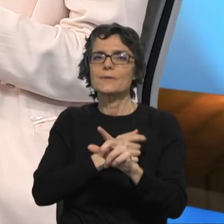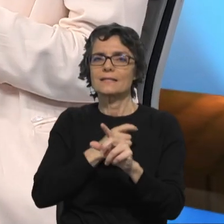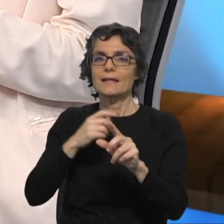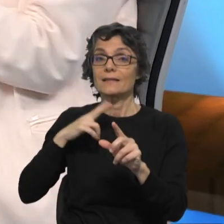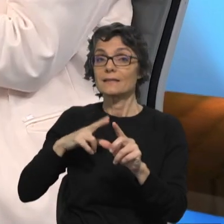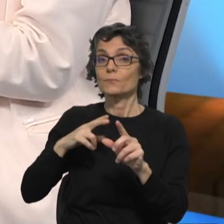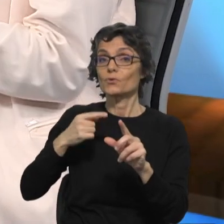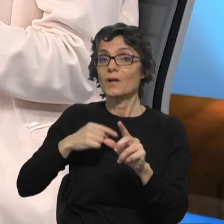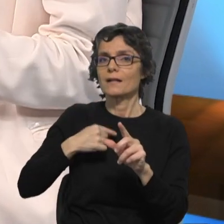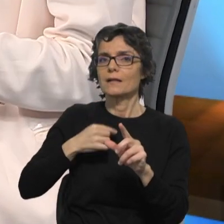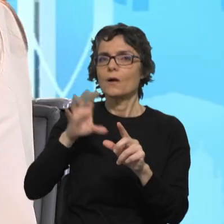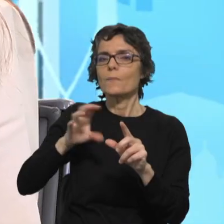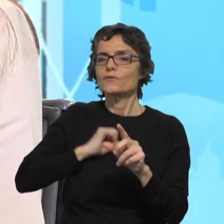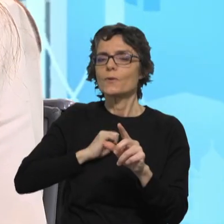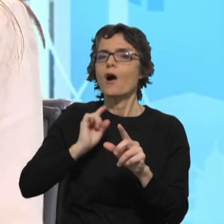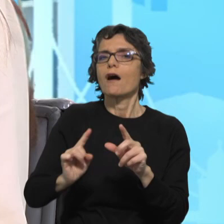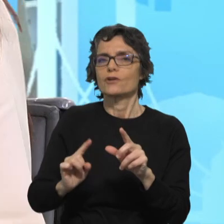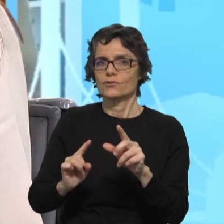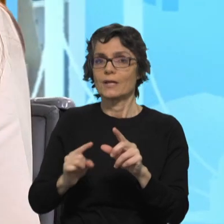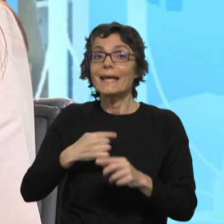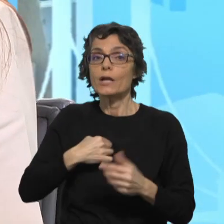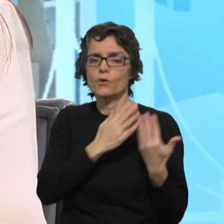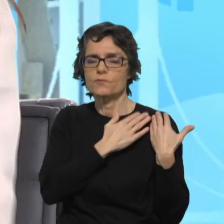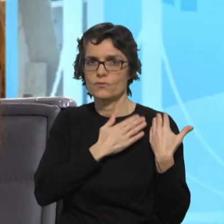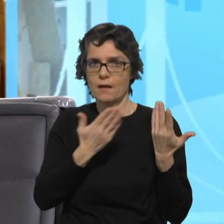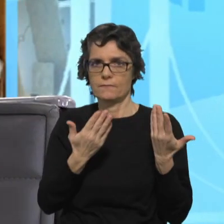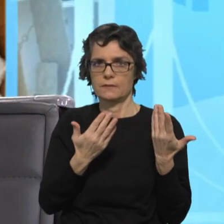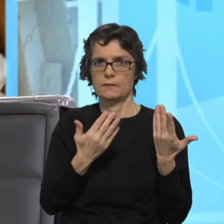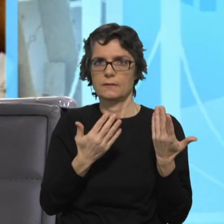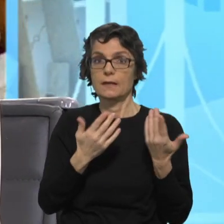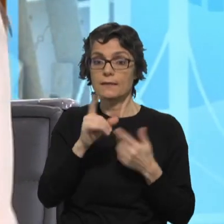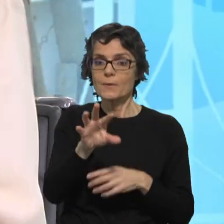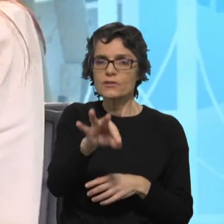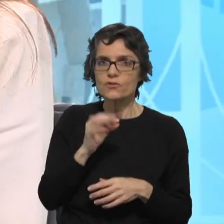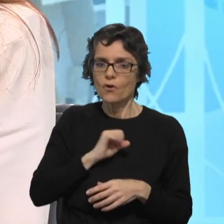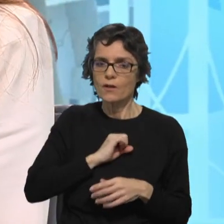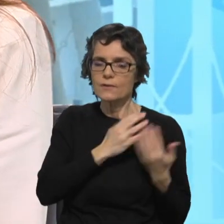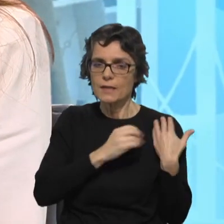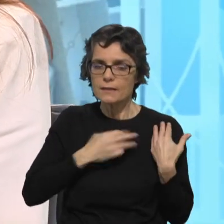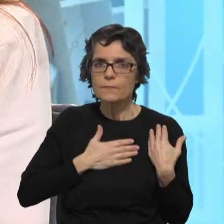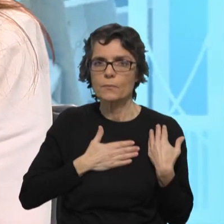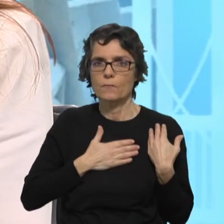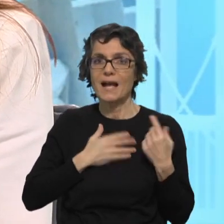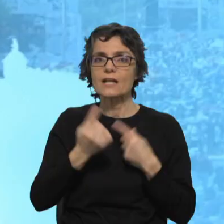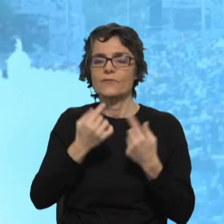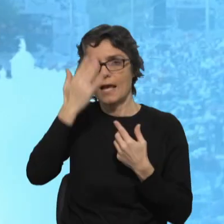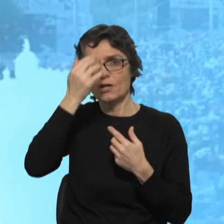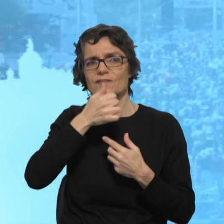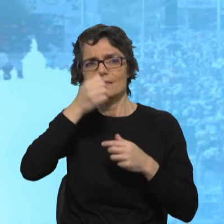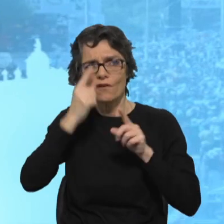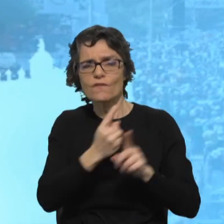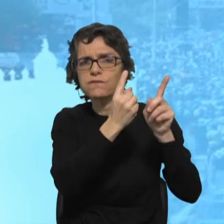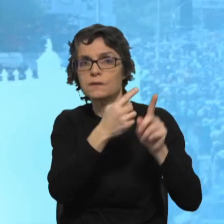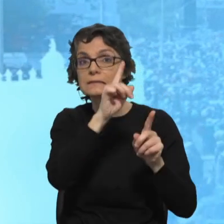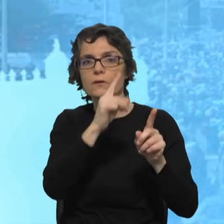cidadão. Muitas vezes demitimos-nos, ficamos de fora, esperamos dos outros coisas que nós próprios não nos preocupamos em ser. Não pode